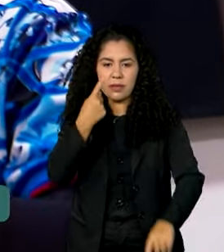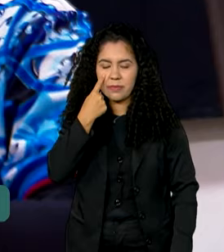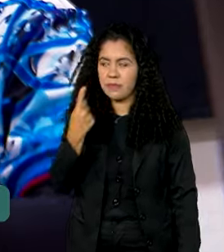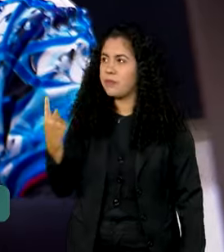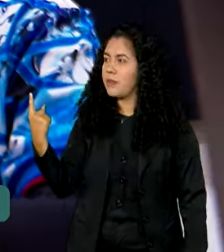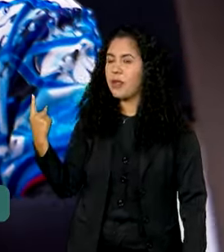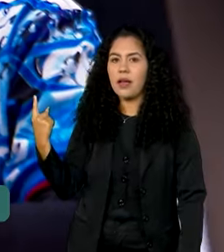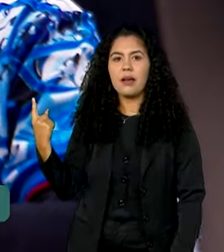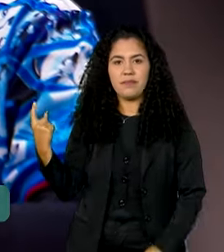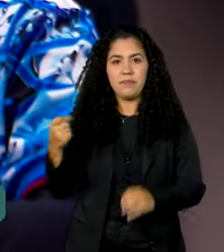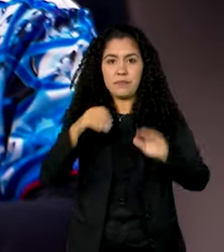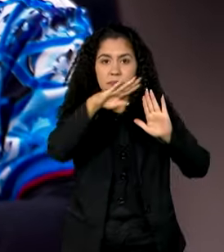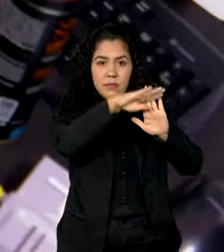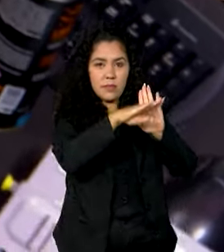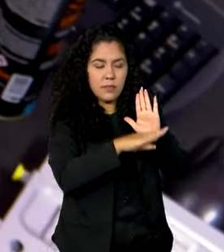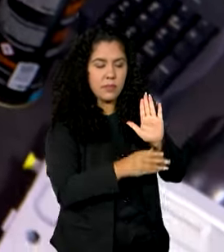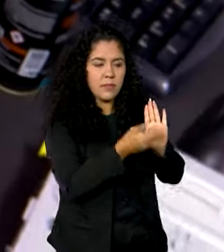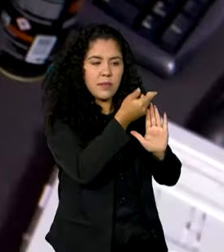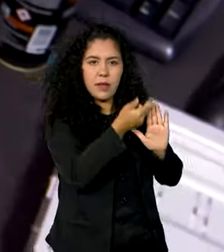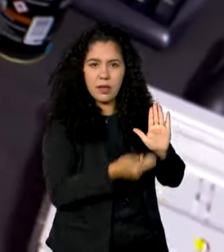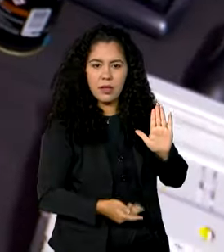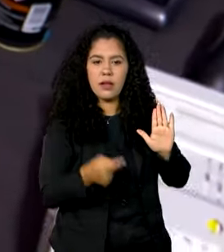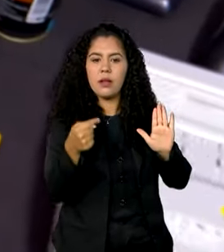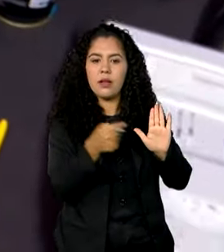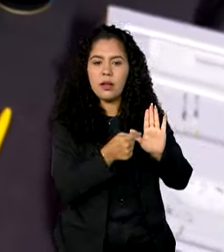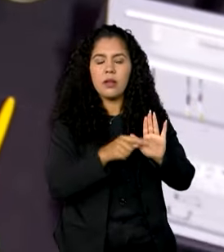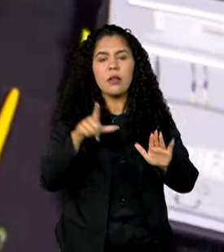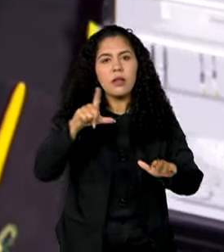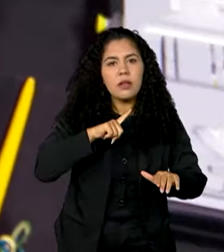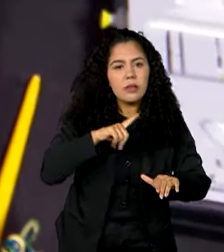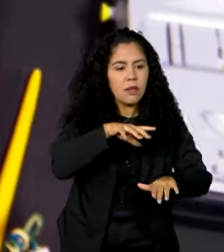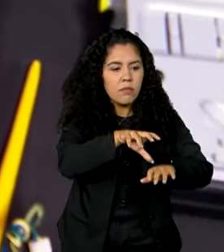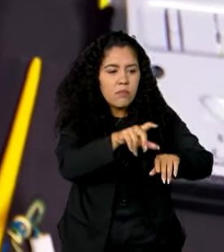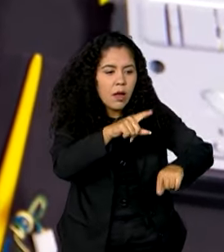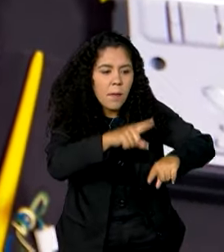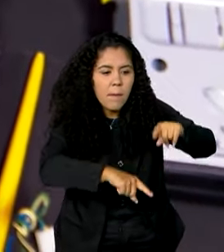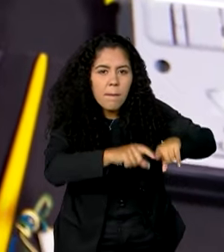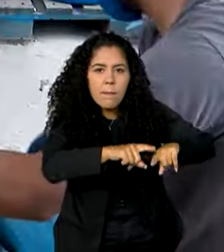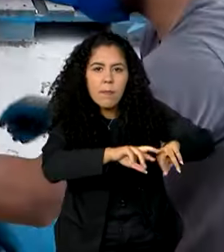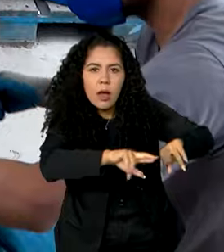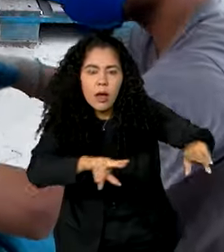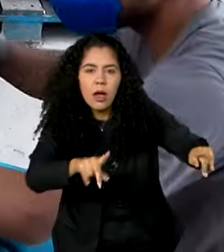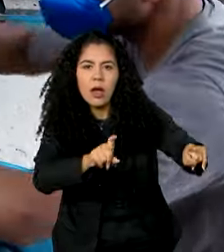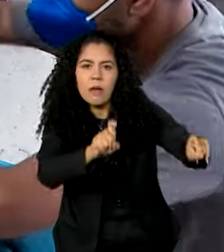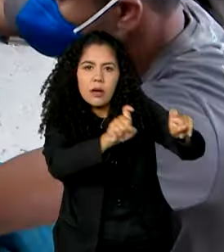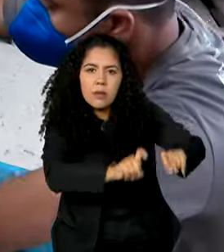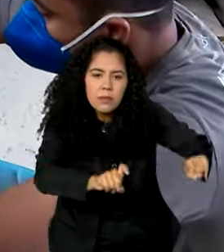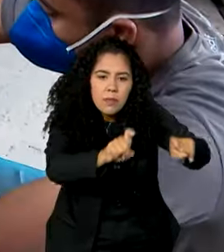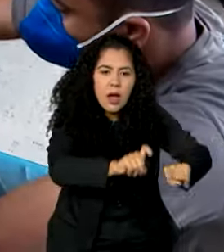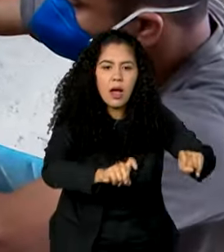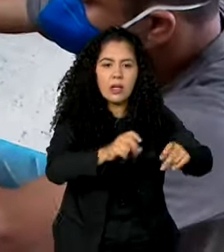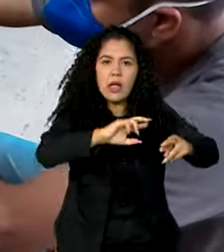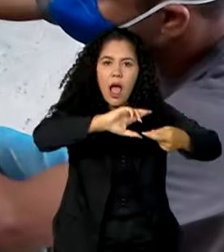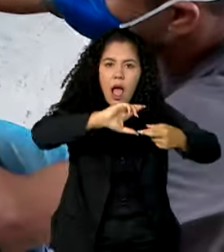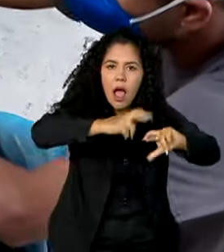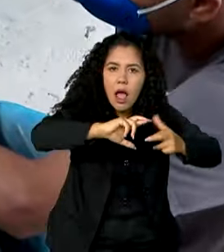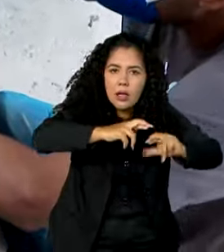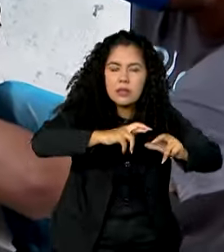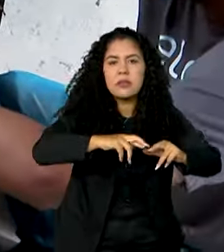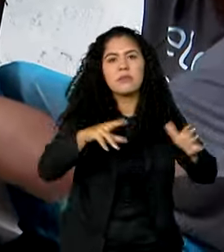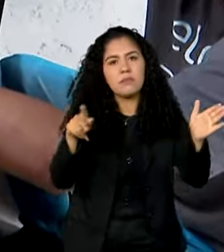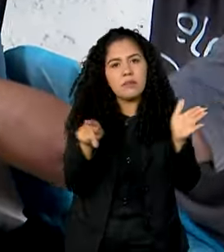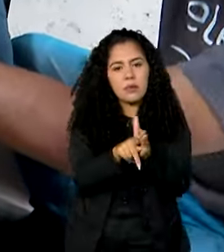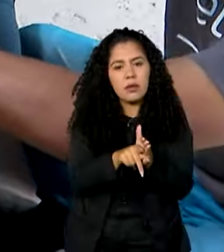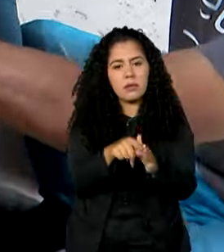Computadores para a Inclusão recicla máquinas da administração pública que seriam descartadas por